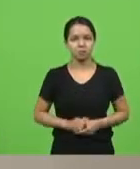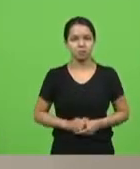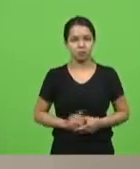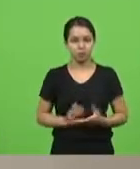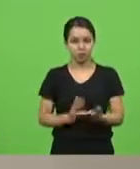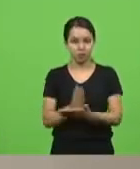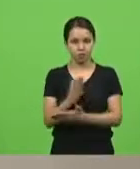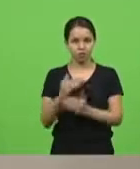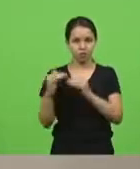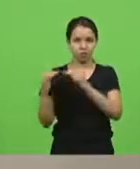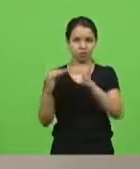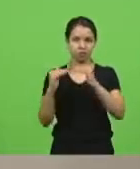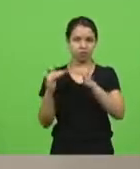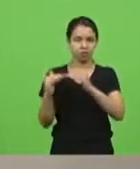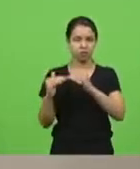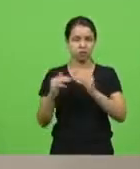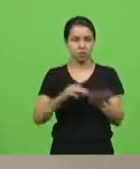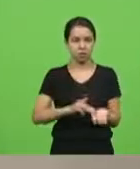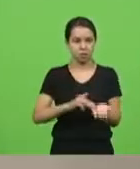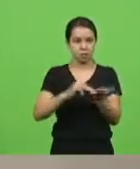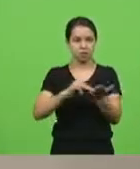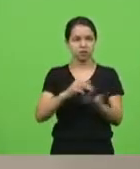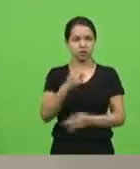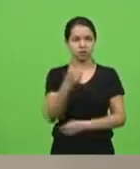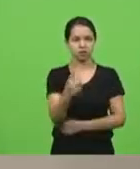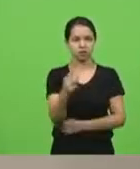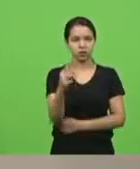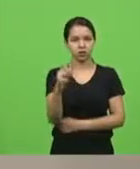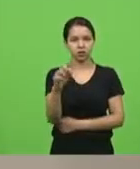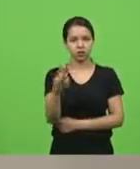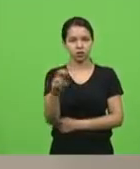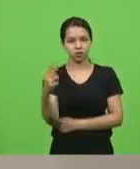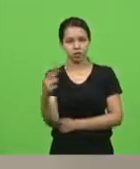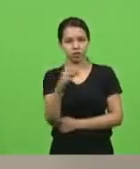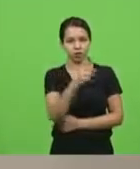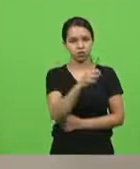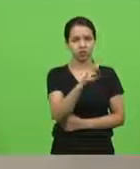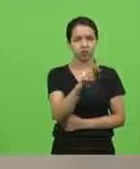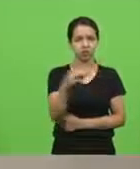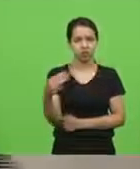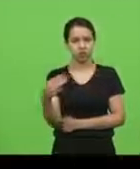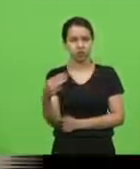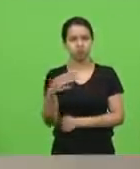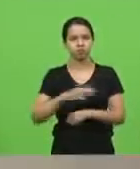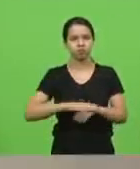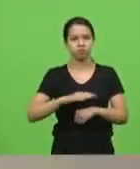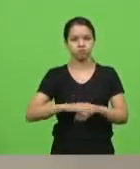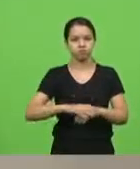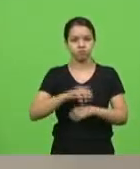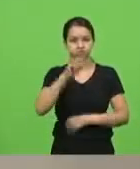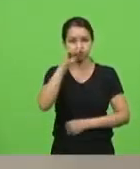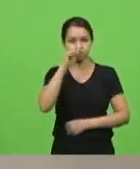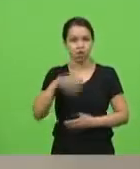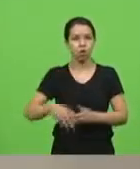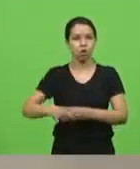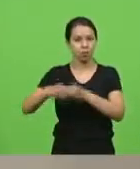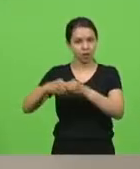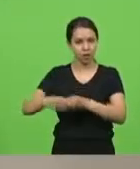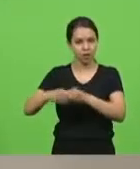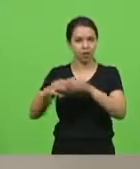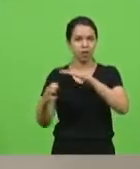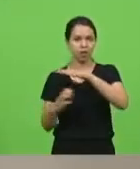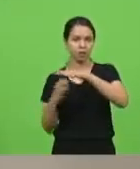aprovado por unanimidade. Moção 152 e 153, autor deputado João Amin, cumprimentando as empresas